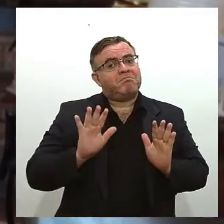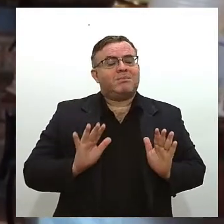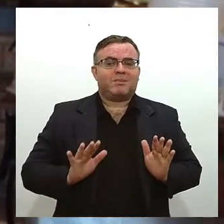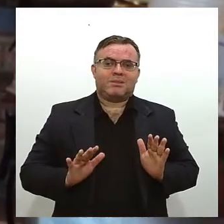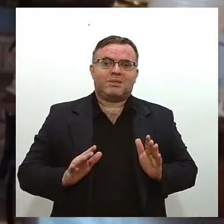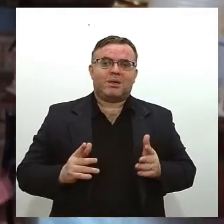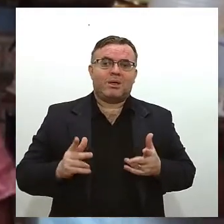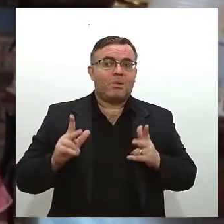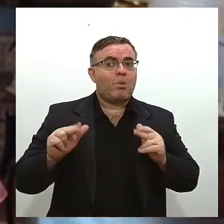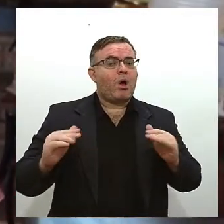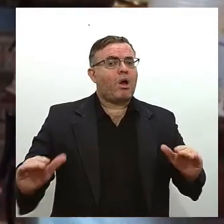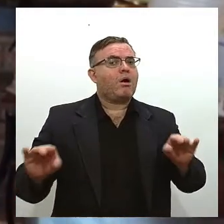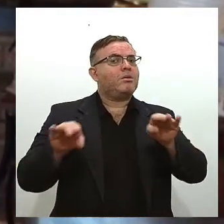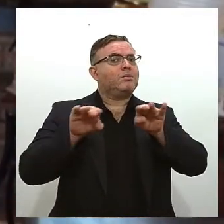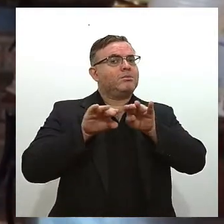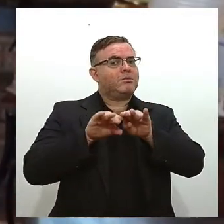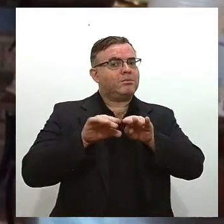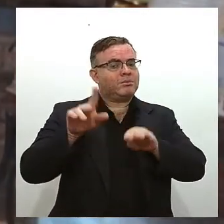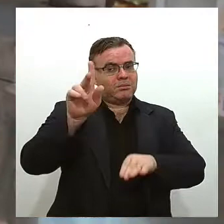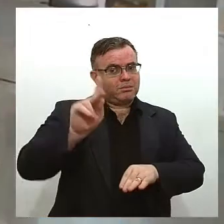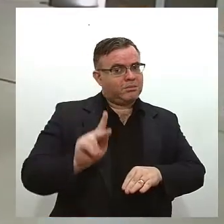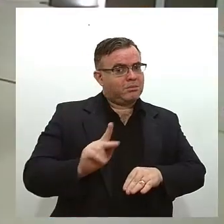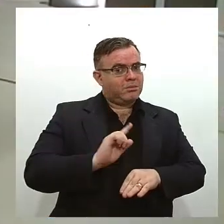ele não pode pensar só nele próprio